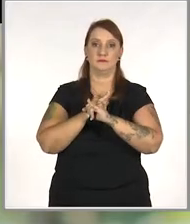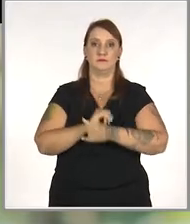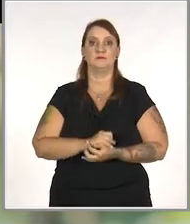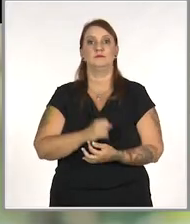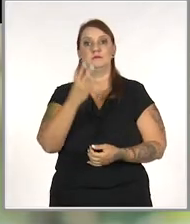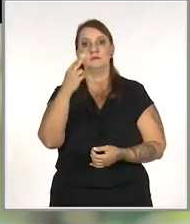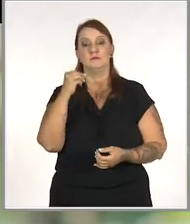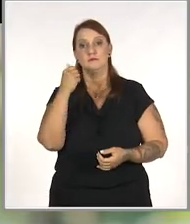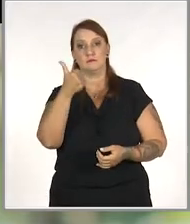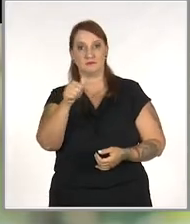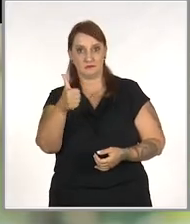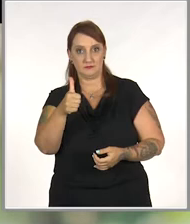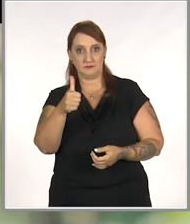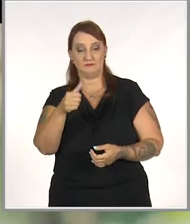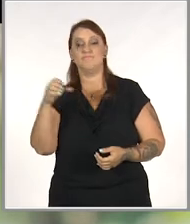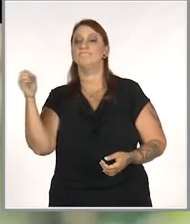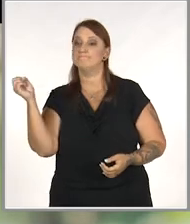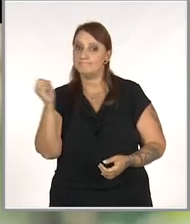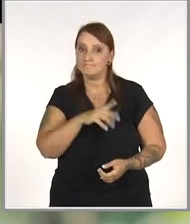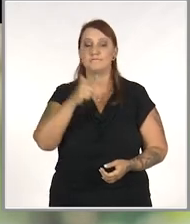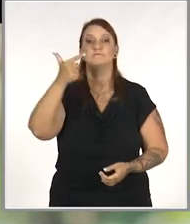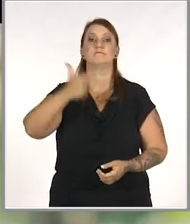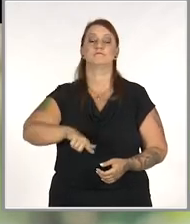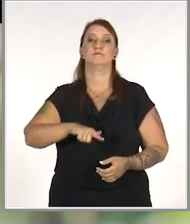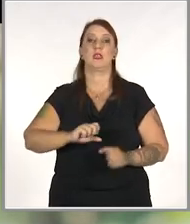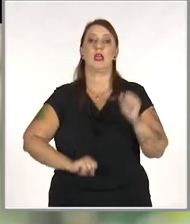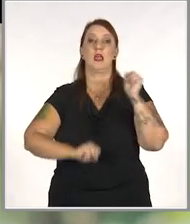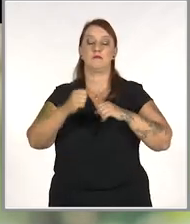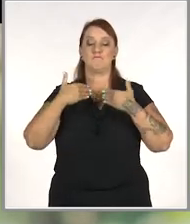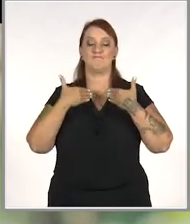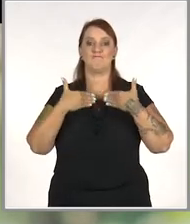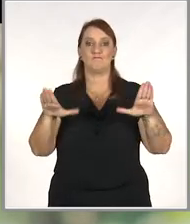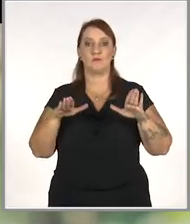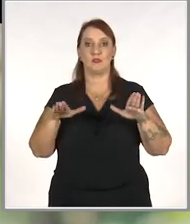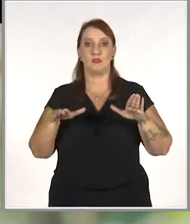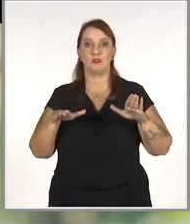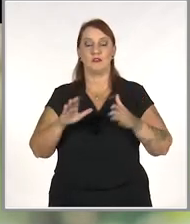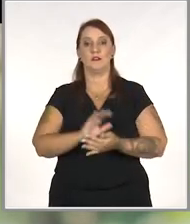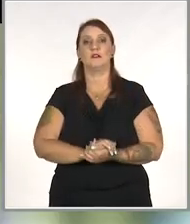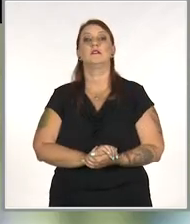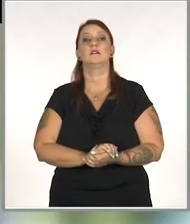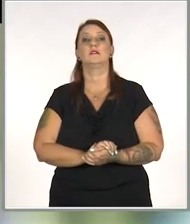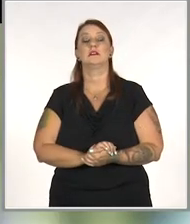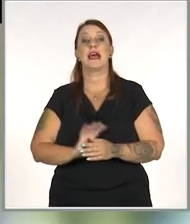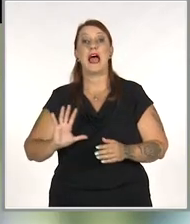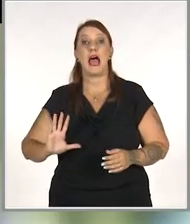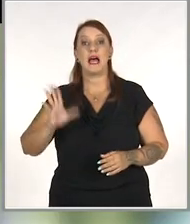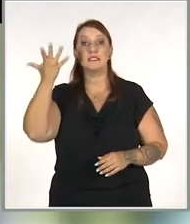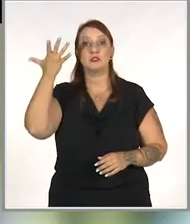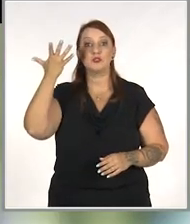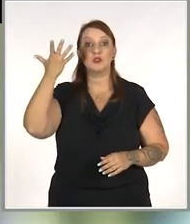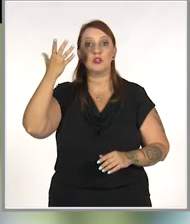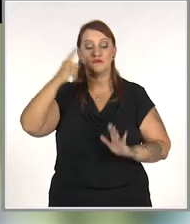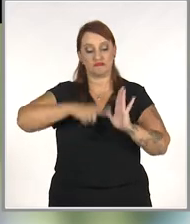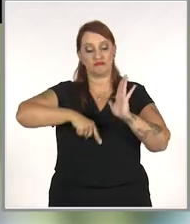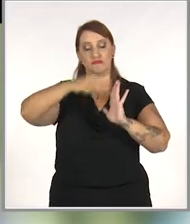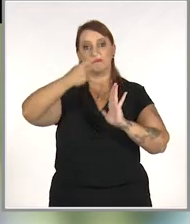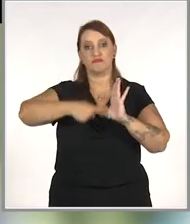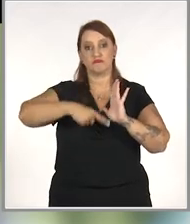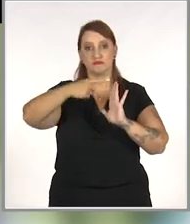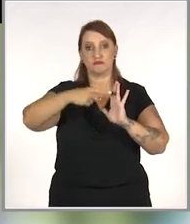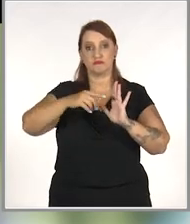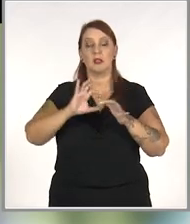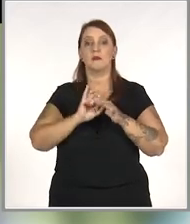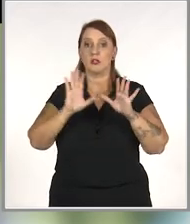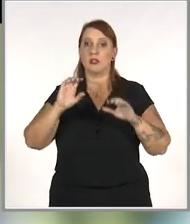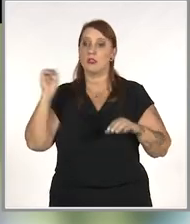2011, mais inovação. A empresa abre seu capital ao mercado. As ações na Bolsa de Valores